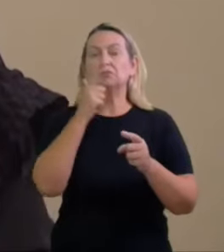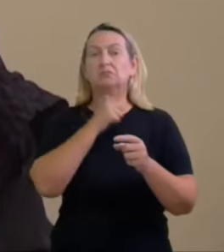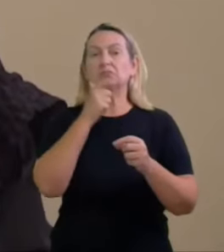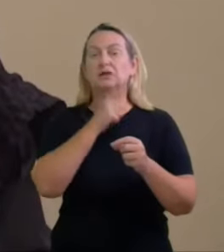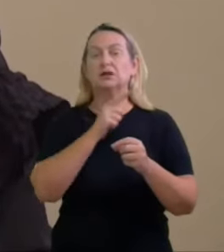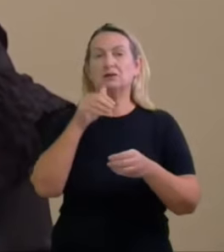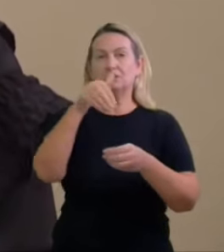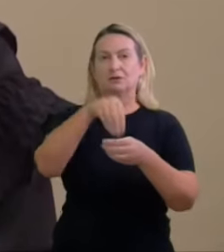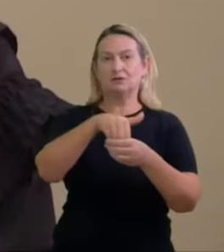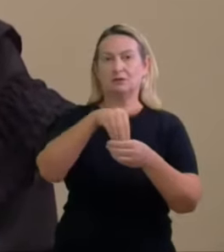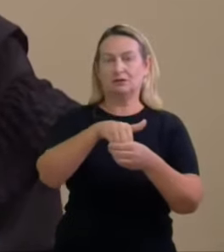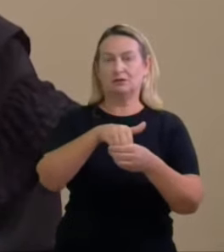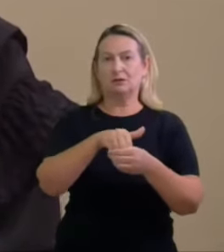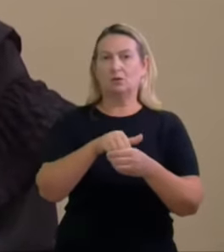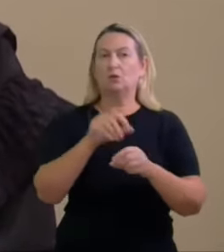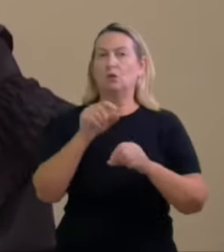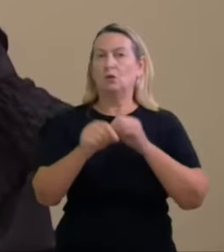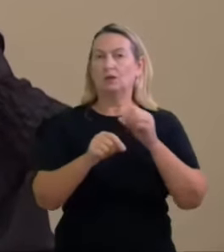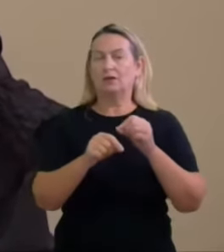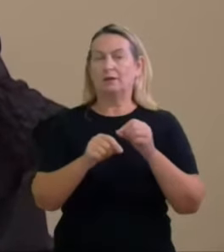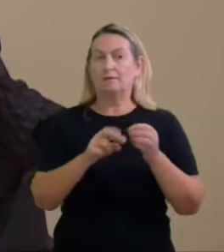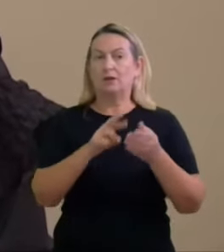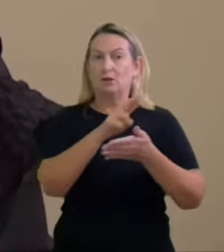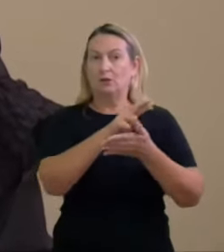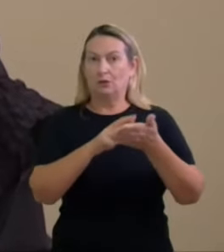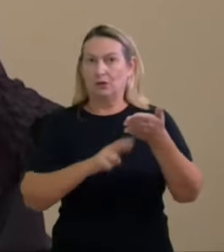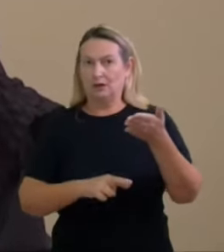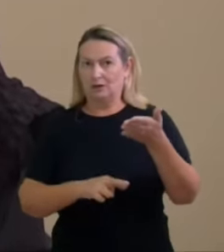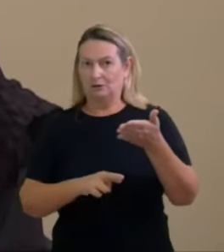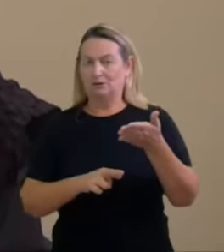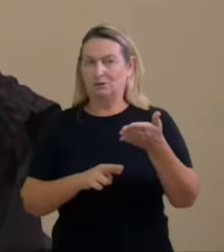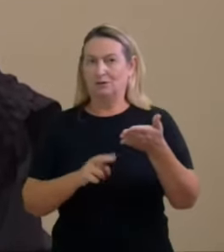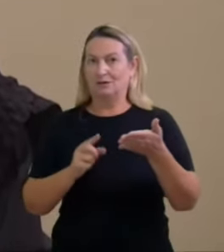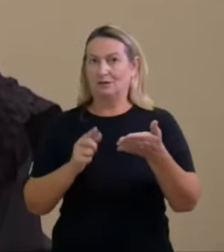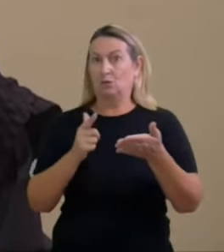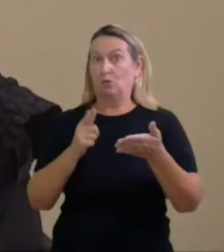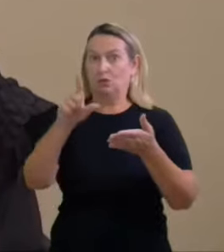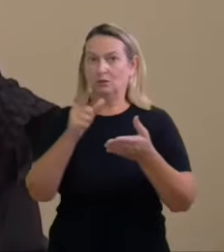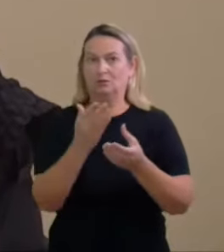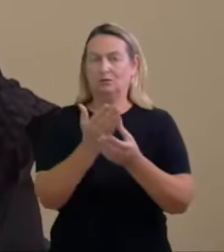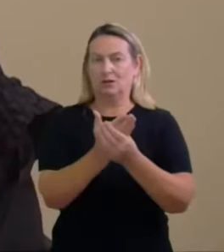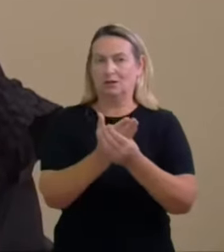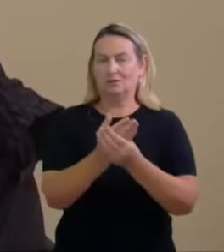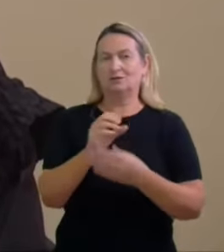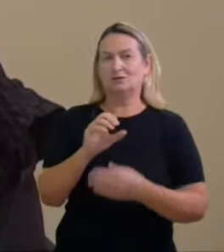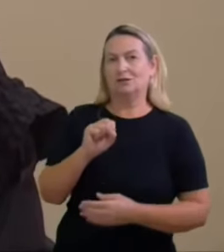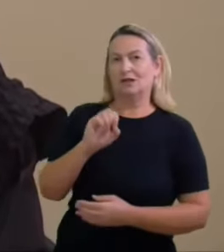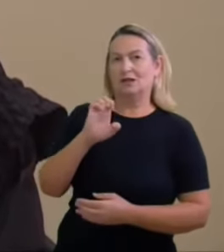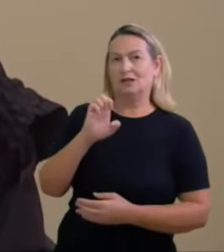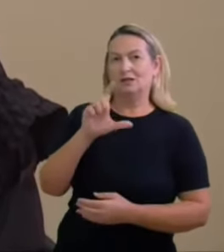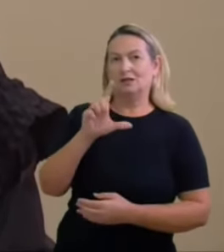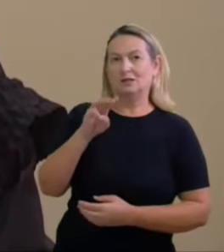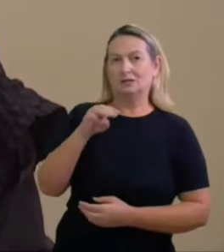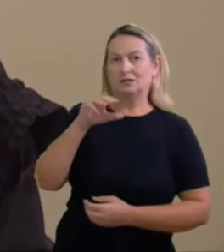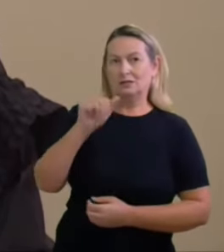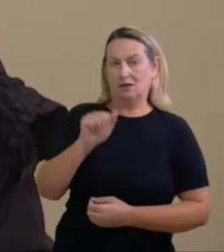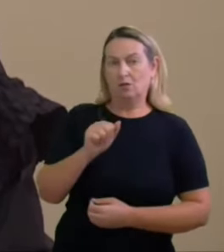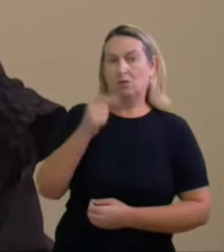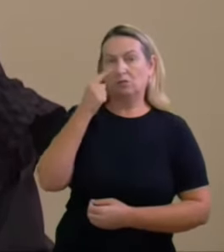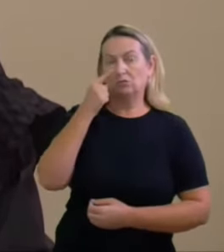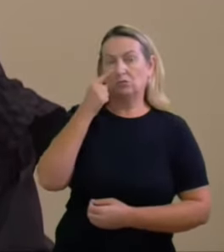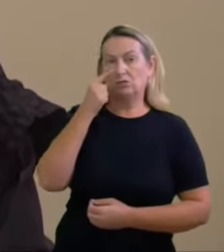desse caso aqui porque o relator lá o ministro og fernandes ele existiam gastos com